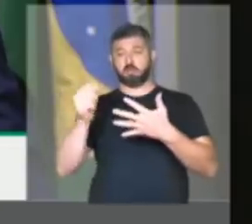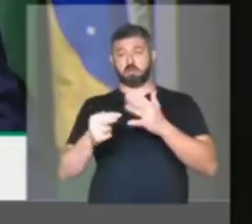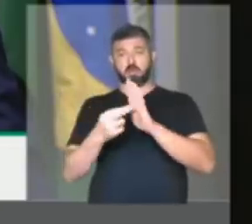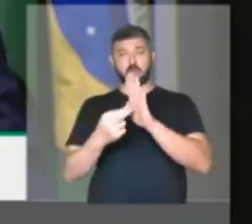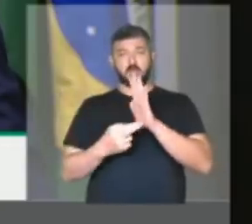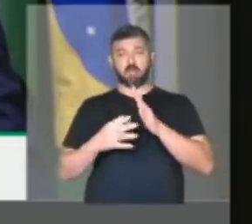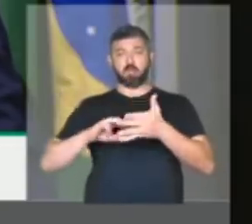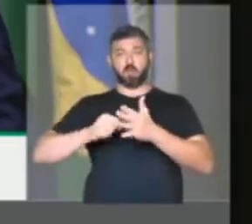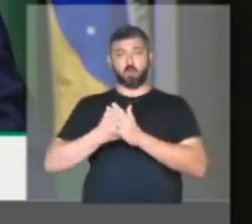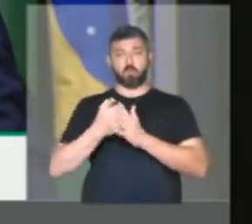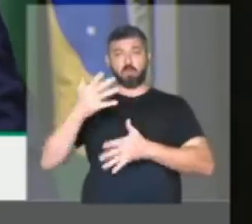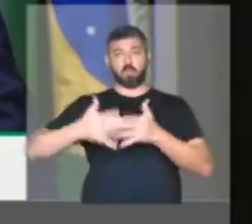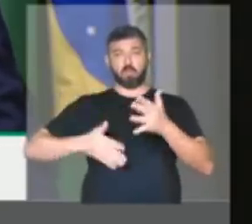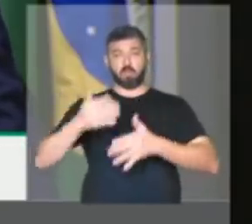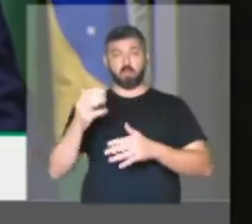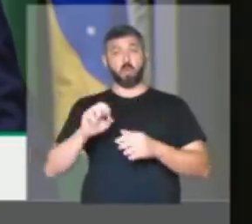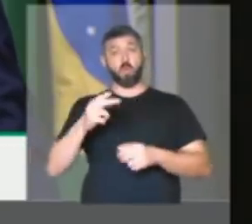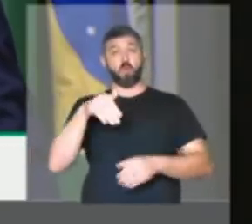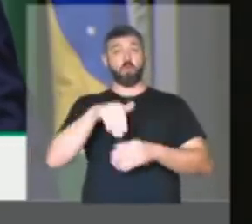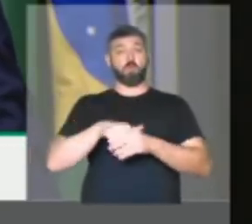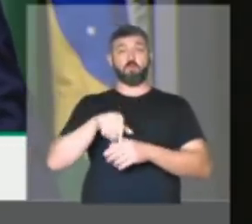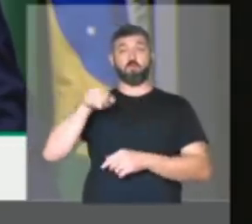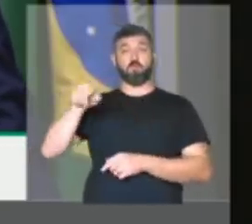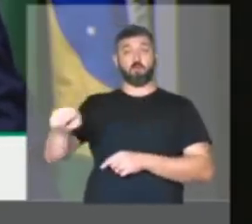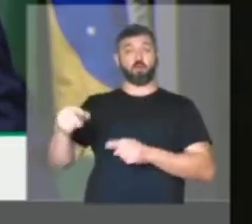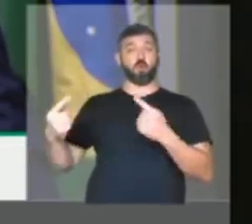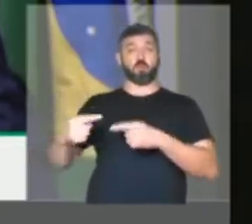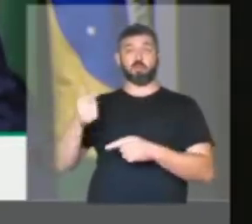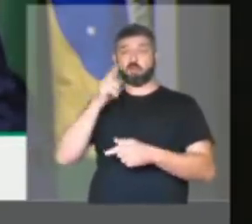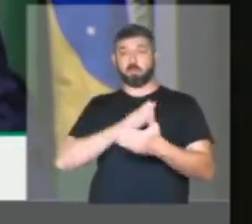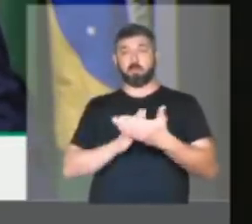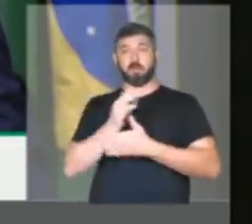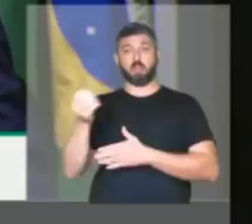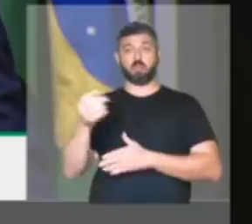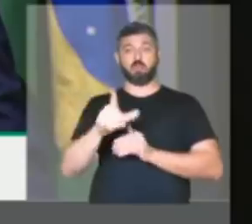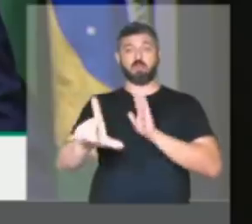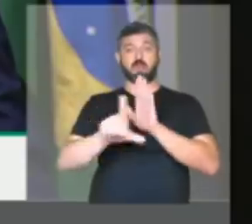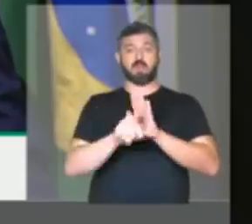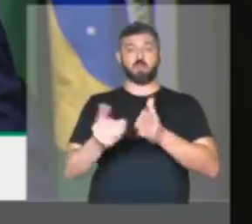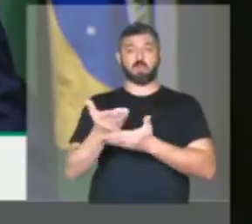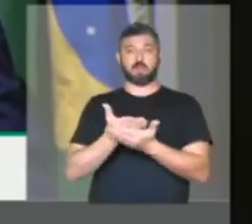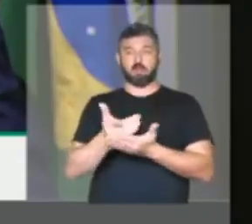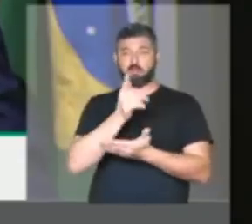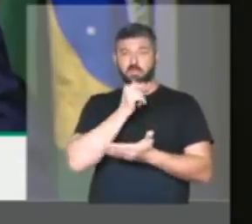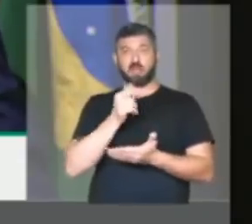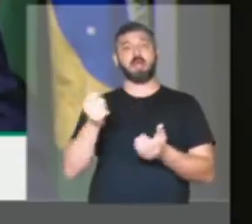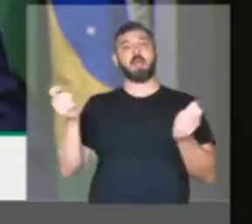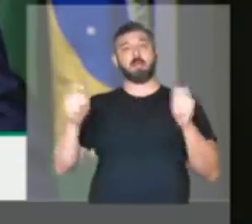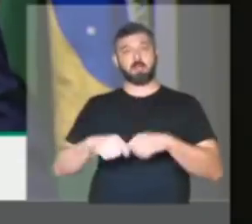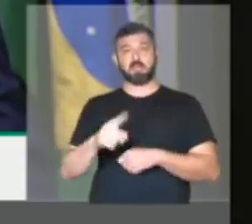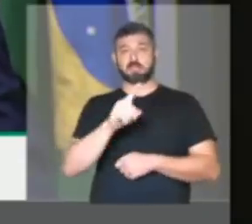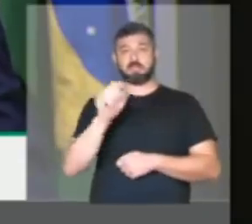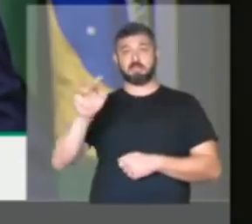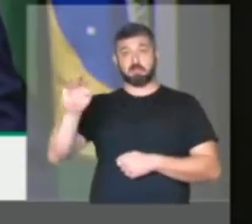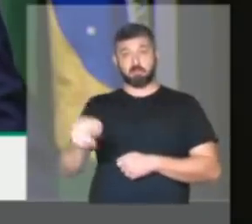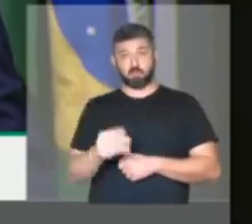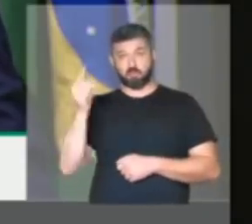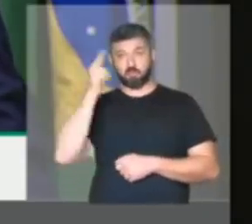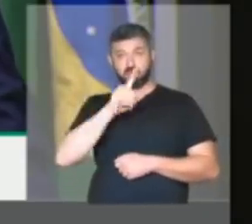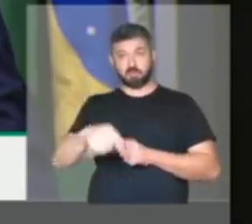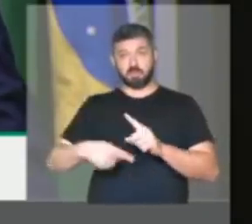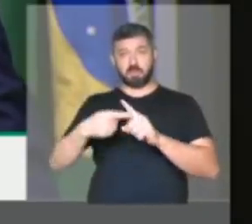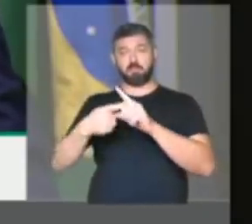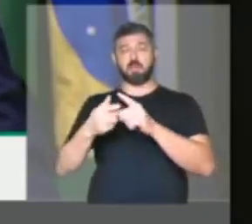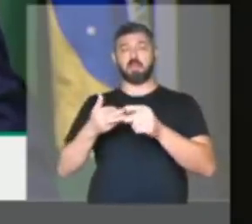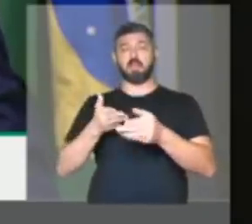não houvesse obstrução e até houvesse votos da oposição para a gente aprovar o novo marco legal do saneamento e permitir que mais de 100 milhões de pessoas